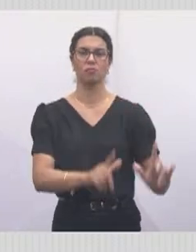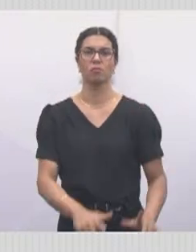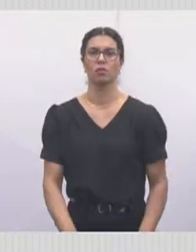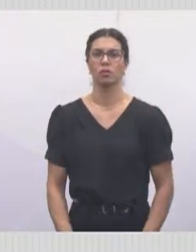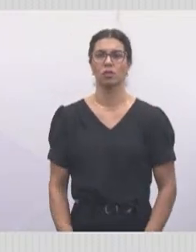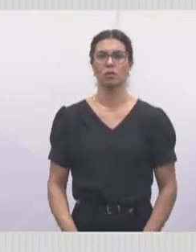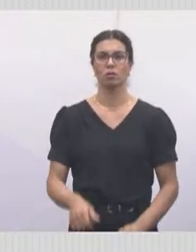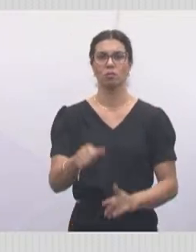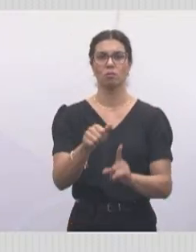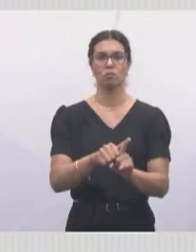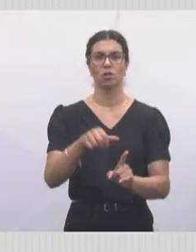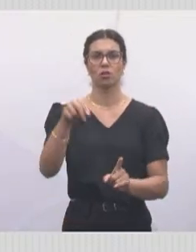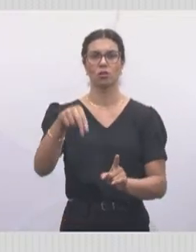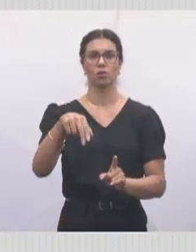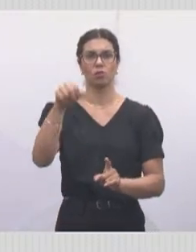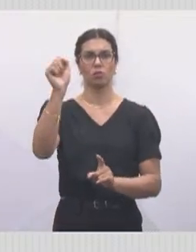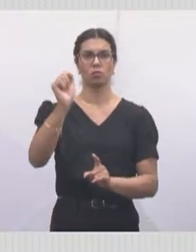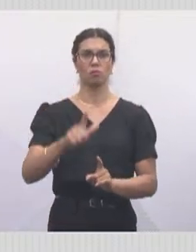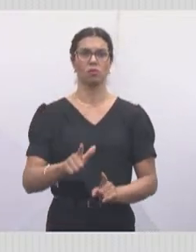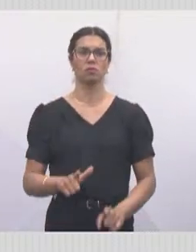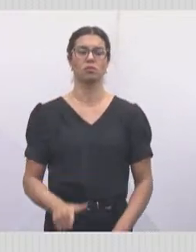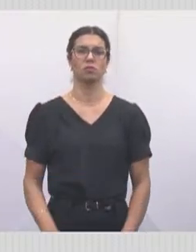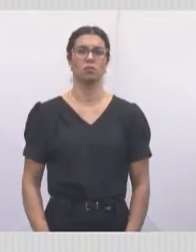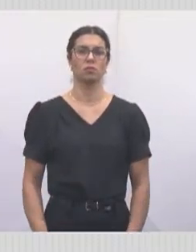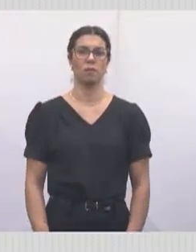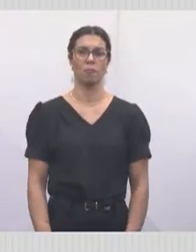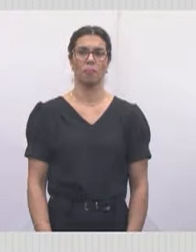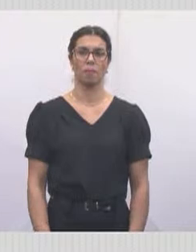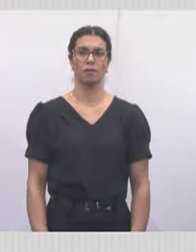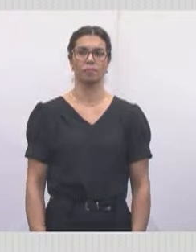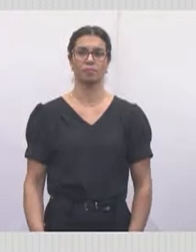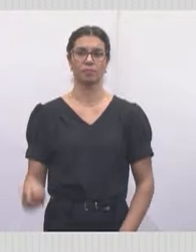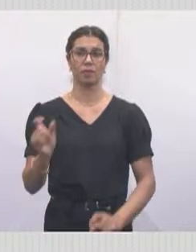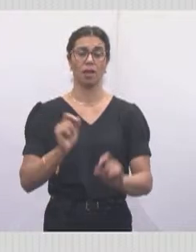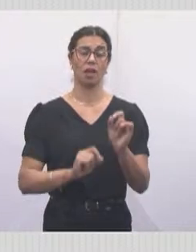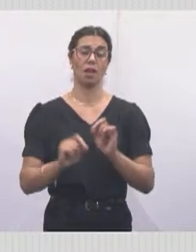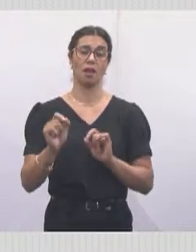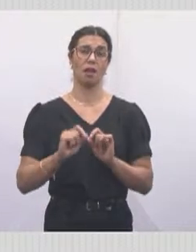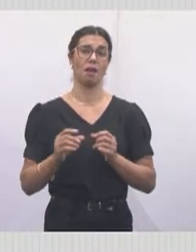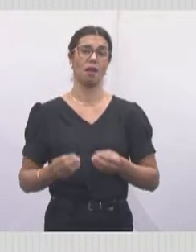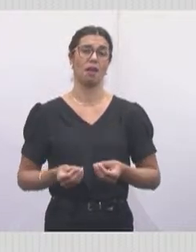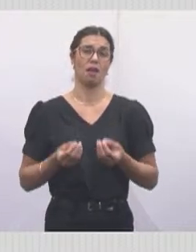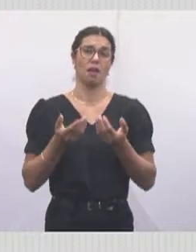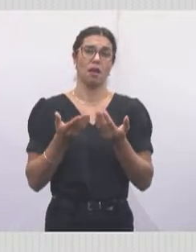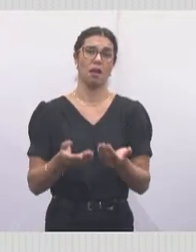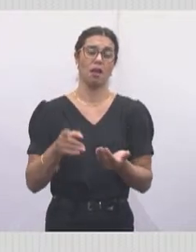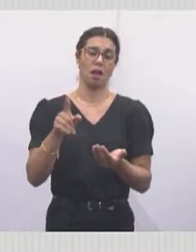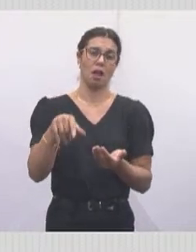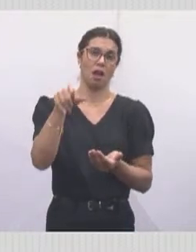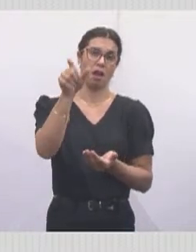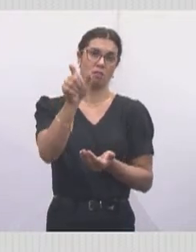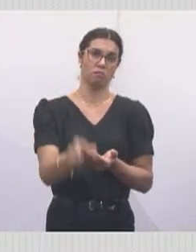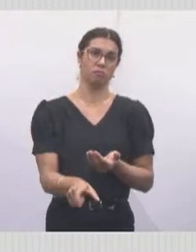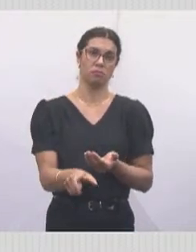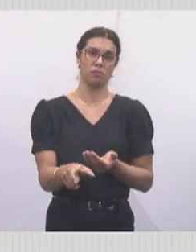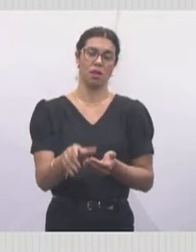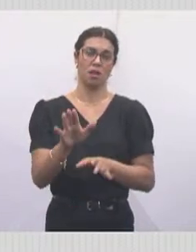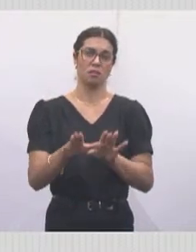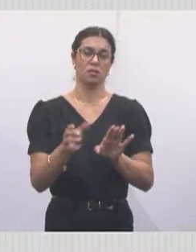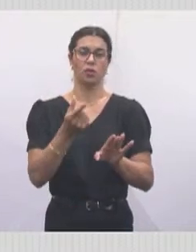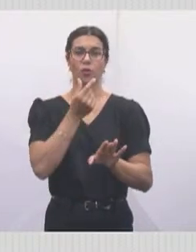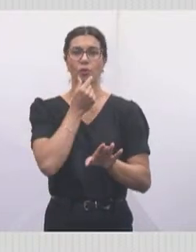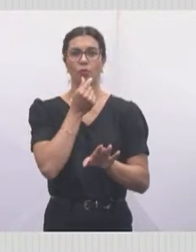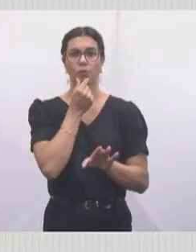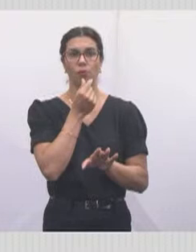novembro azul, quem ganha é você. Às vezes o homem fica